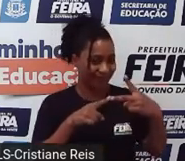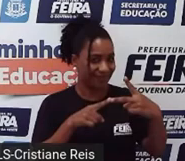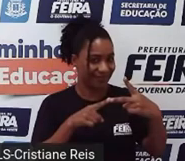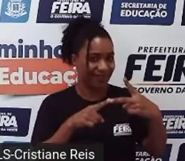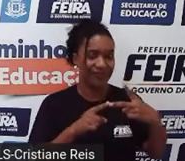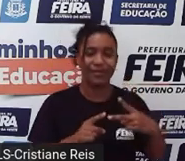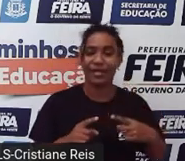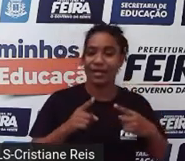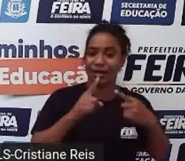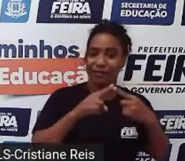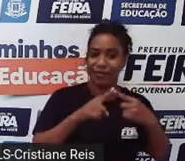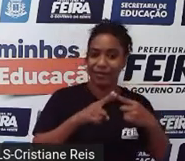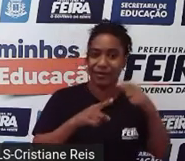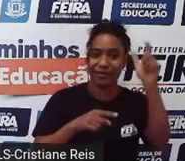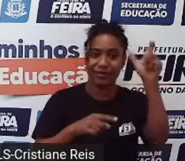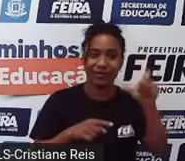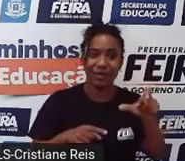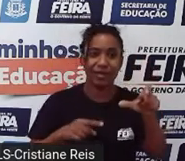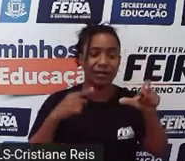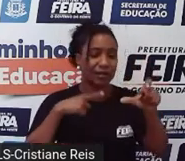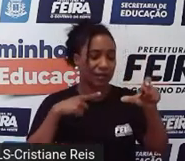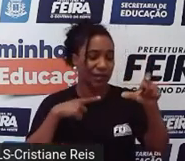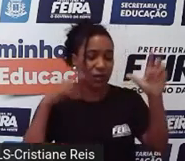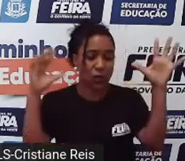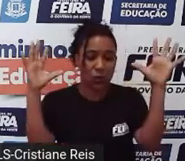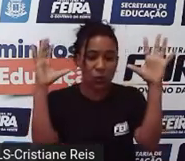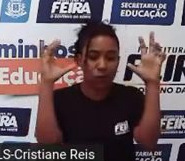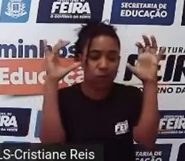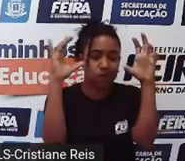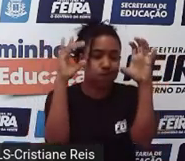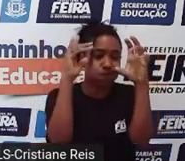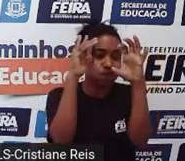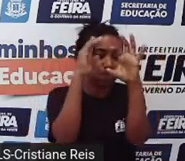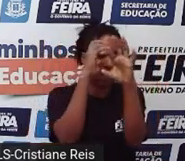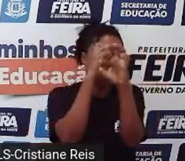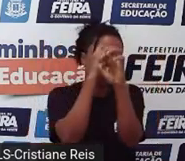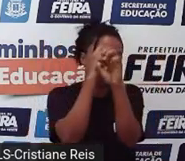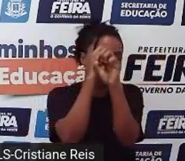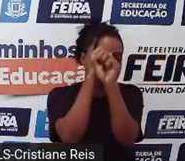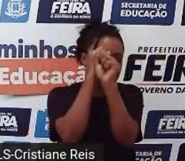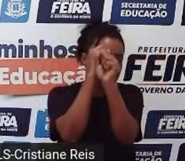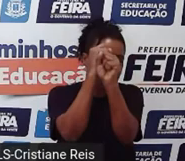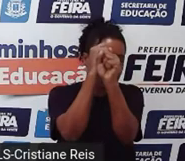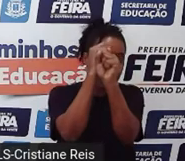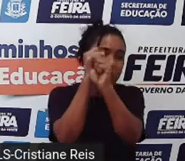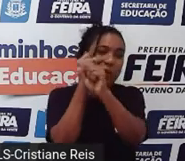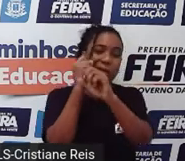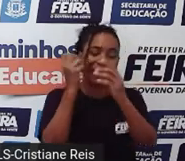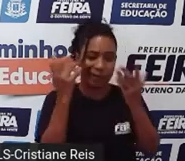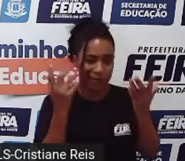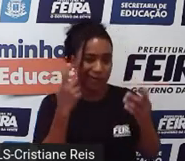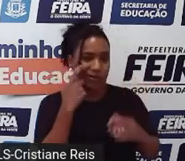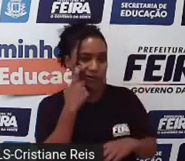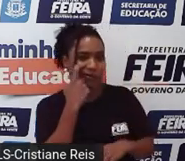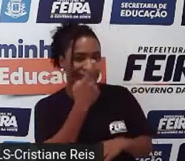A gente observa as nuvens escuras. Aqui no Brasil, a gente diz como, olha, está nublado, não é? Está nublado.